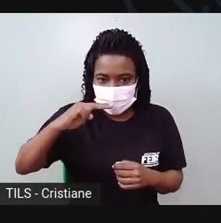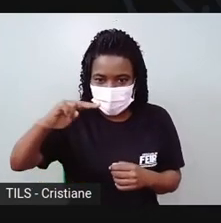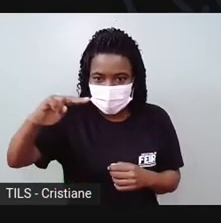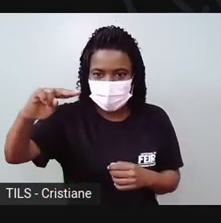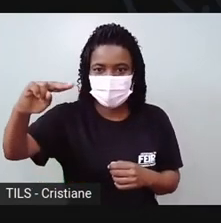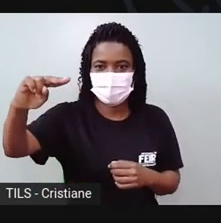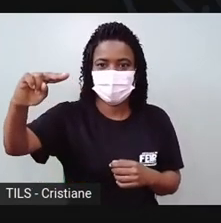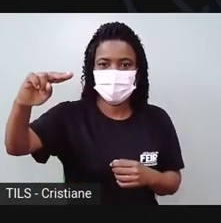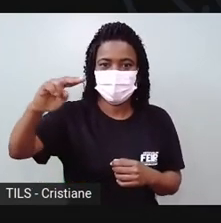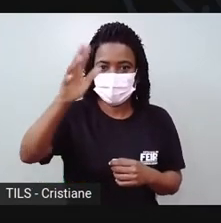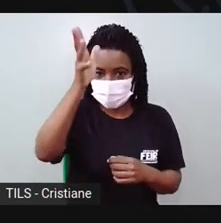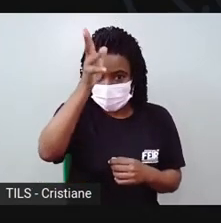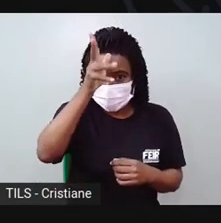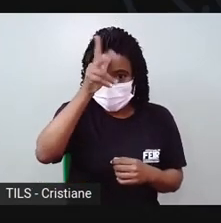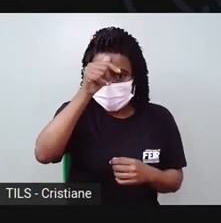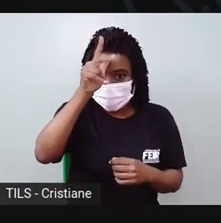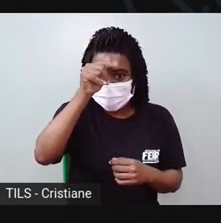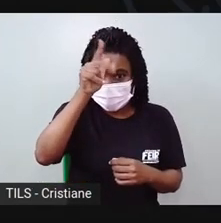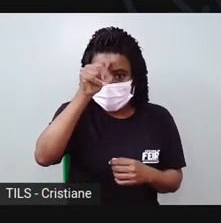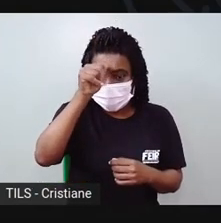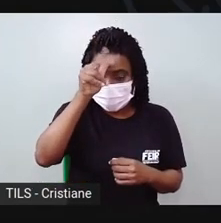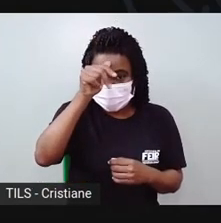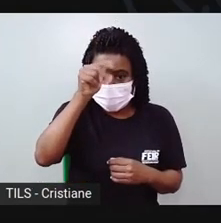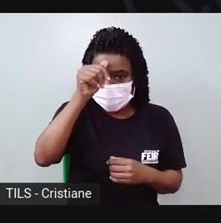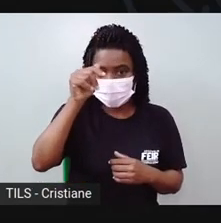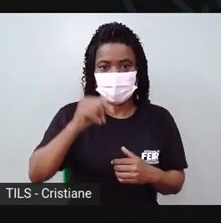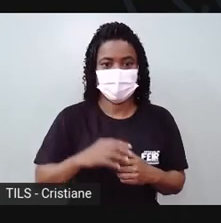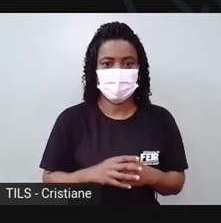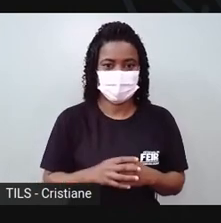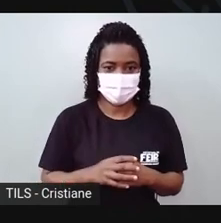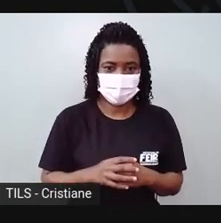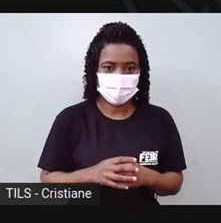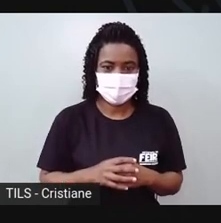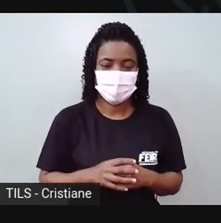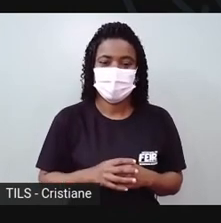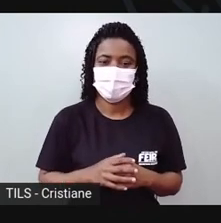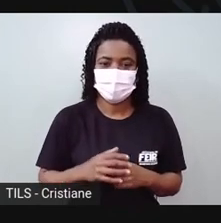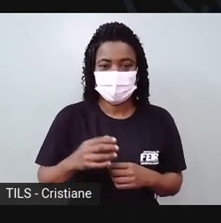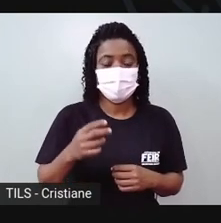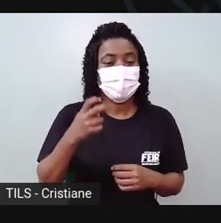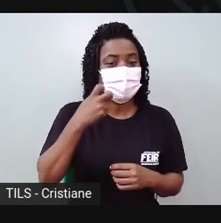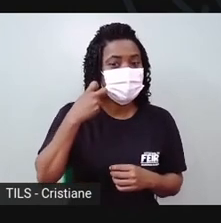galinha, e aqui os peixinhos conversando.